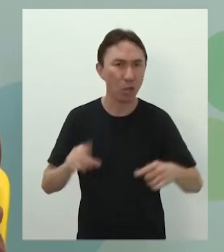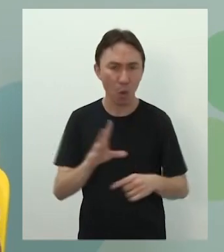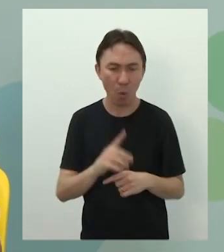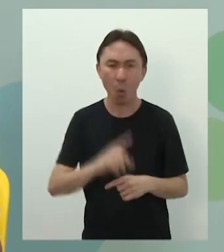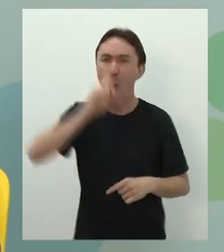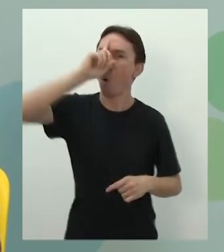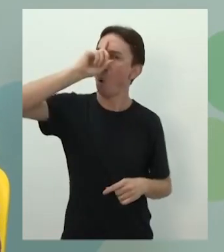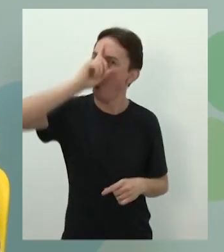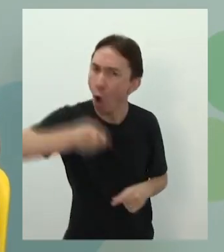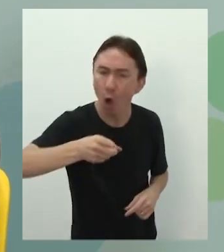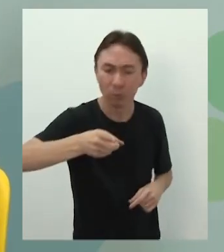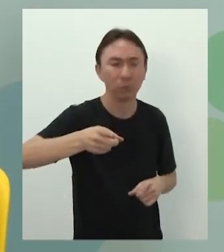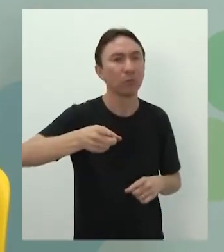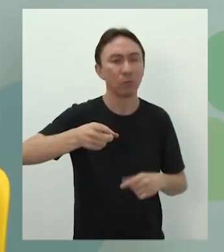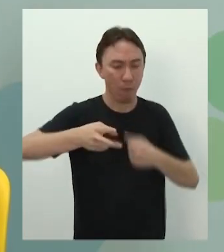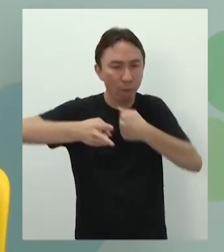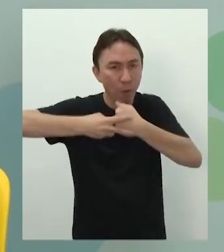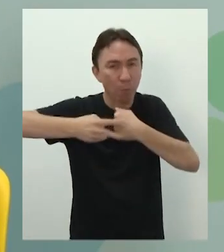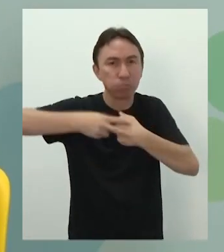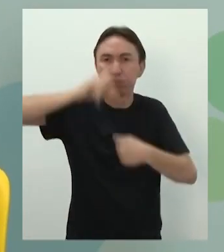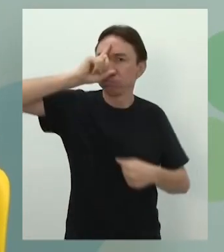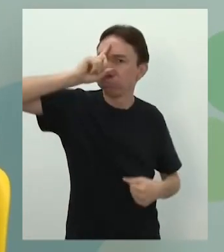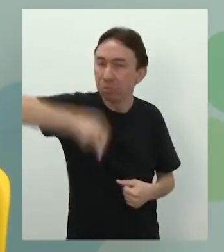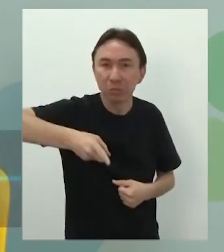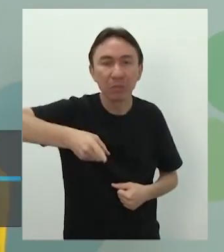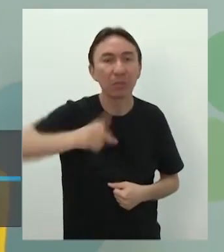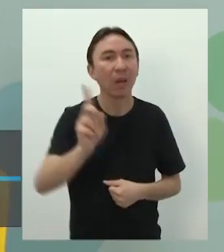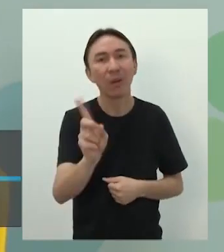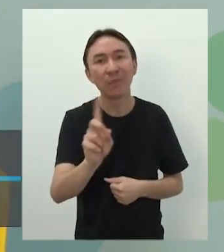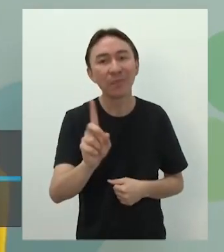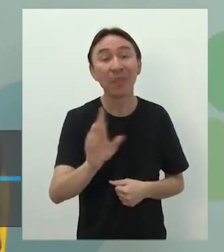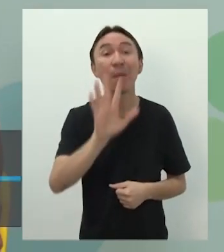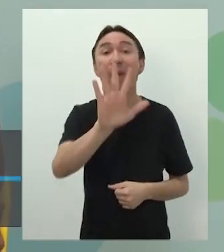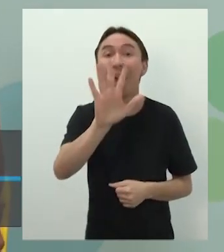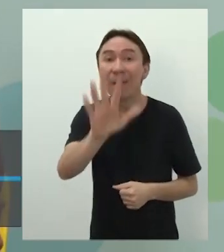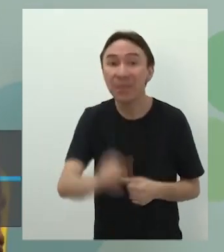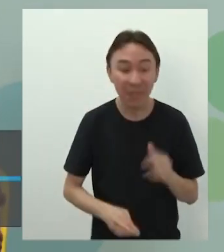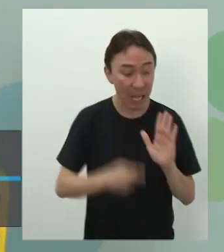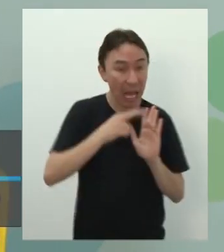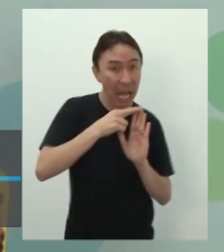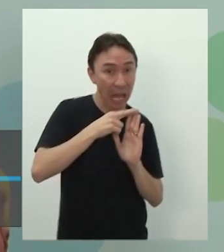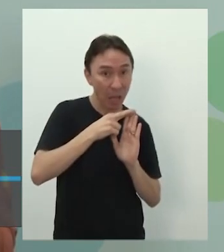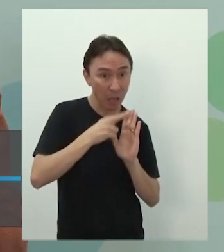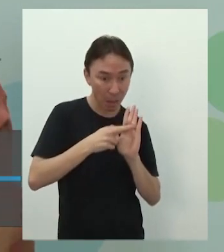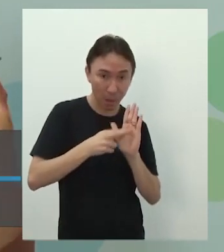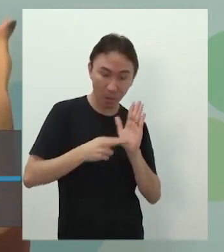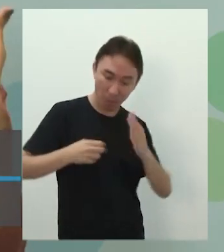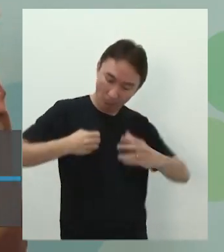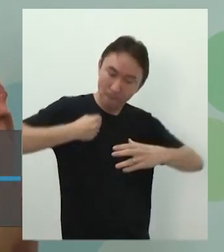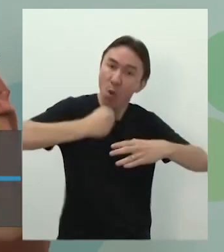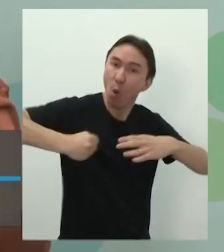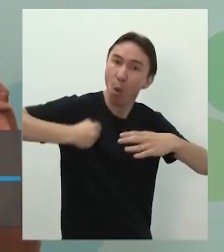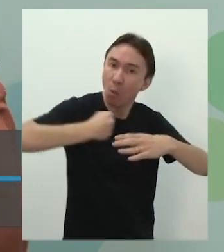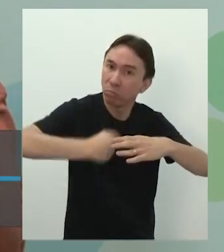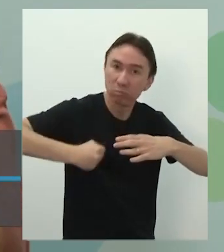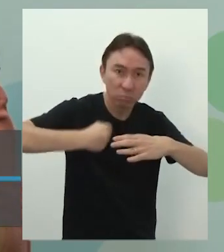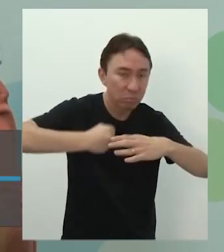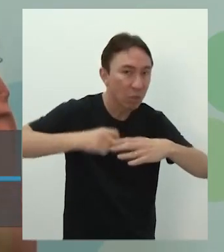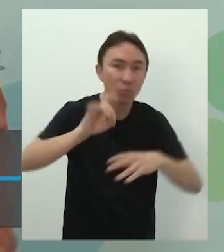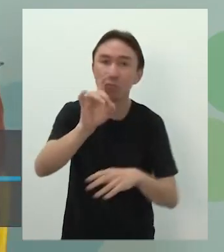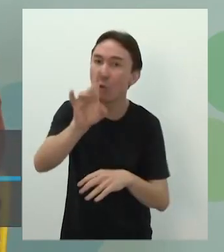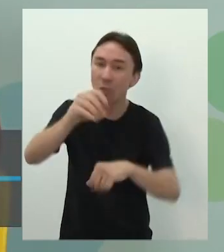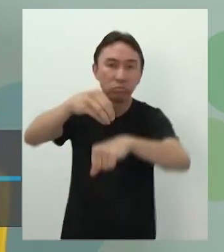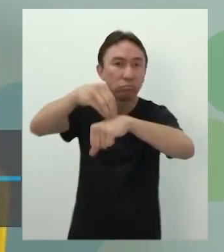utilizei verbos no imperativo. Já na receita de bolo, eu não detalho como é o bolo. Eu simplesmente ensino e